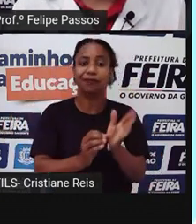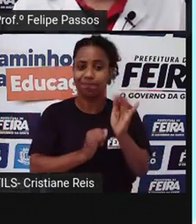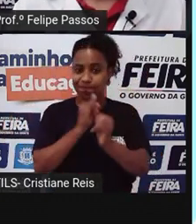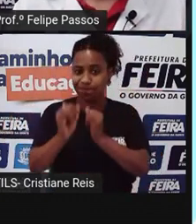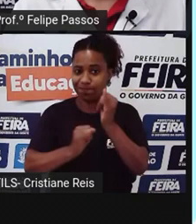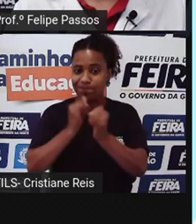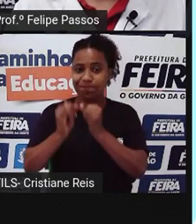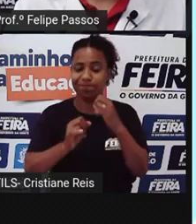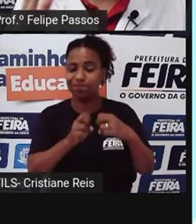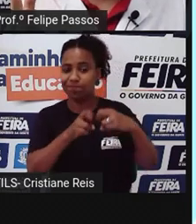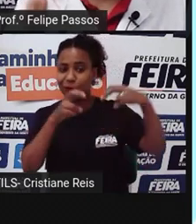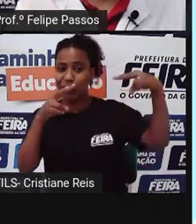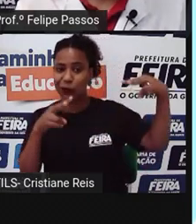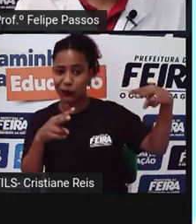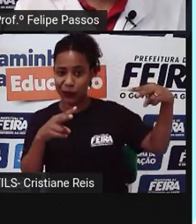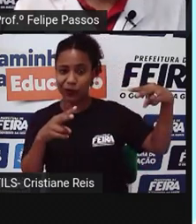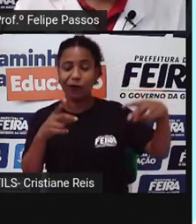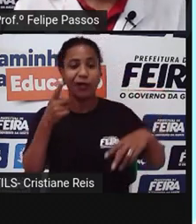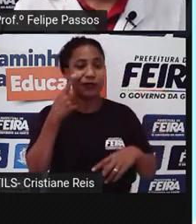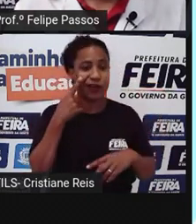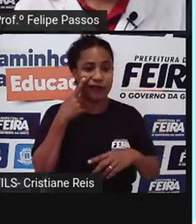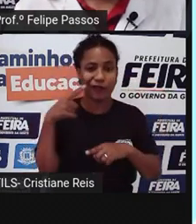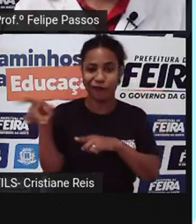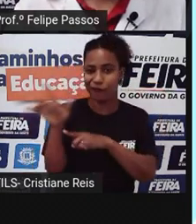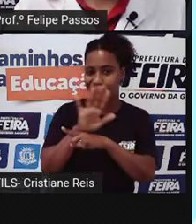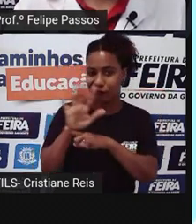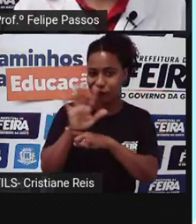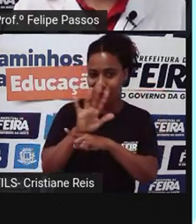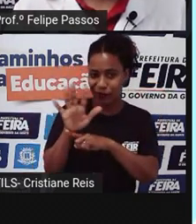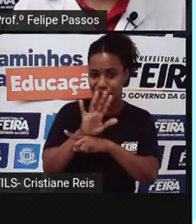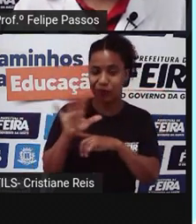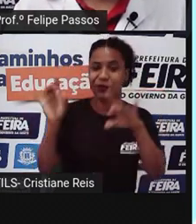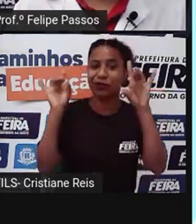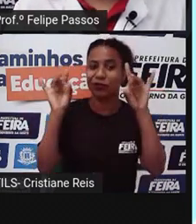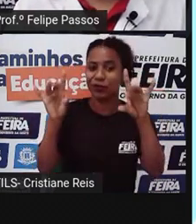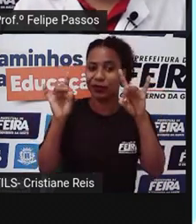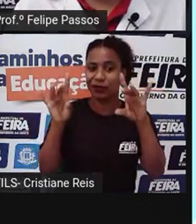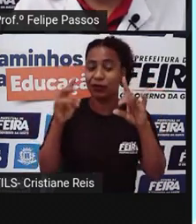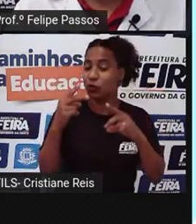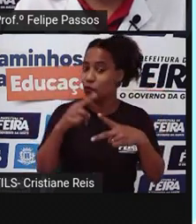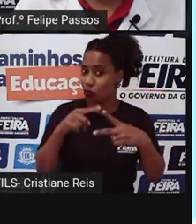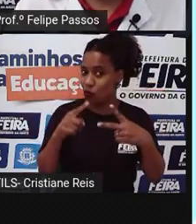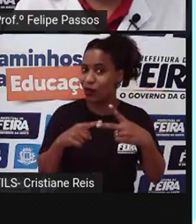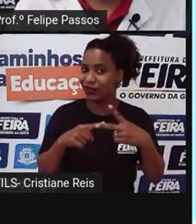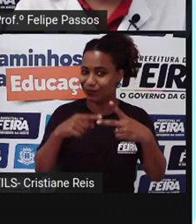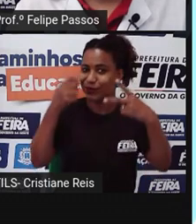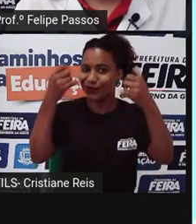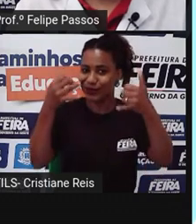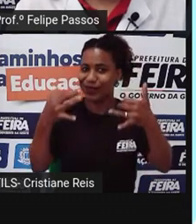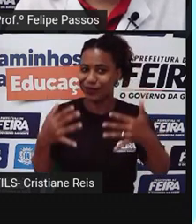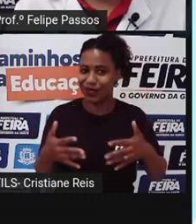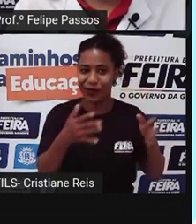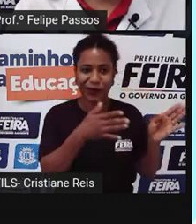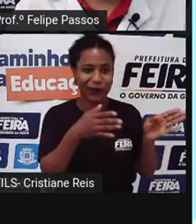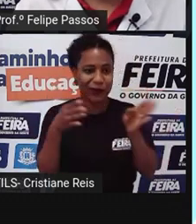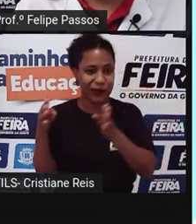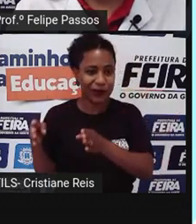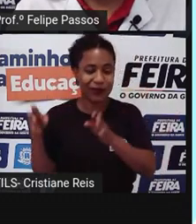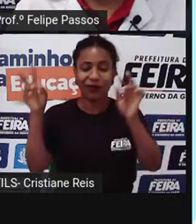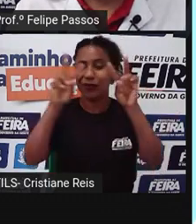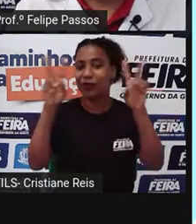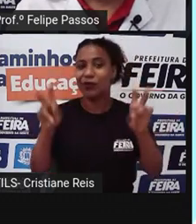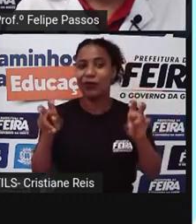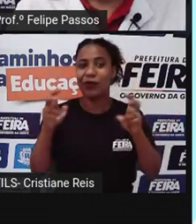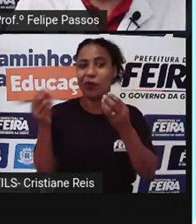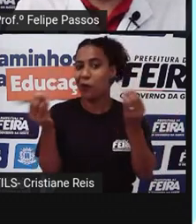imagens. A gente vai ouvir aqui num vídeo uma pessoa especialista, duas pessoas especialistas no tema, para a gente entender melhor o que